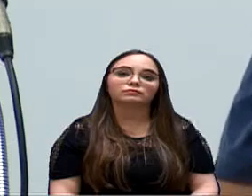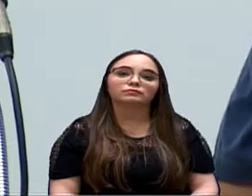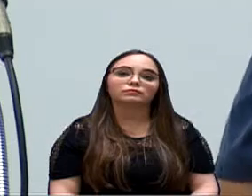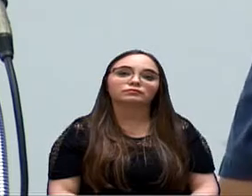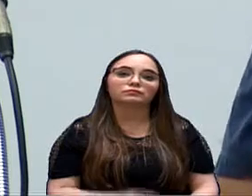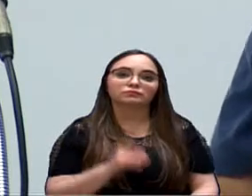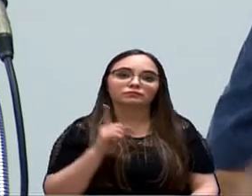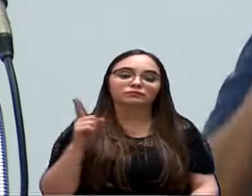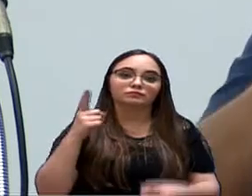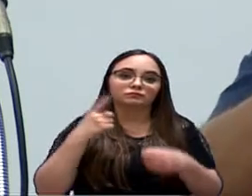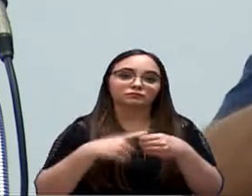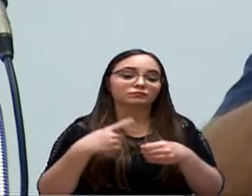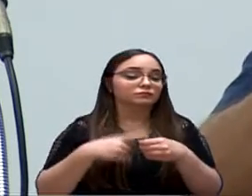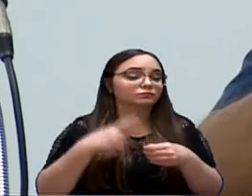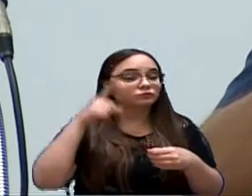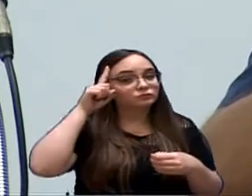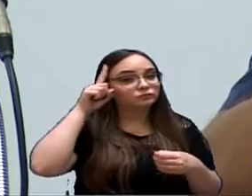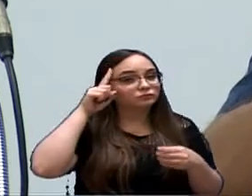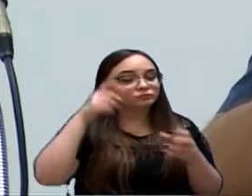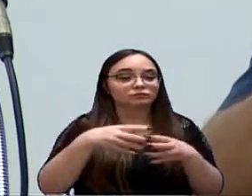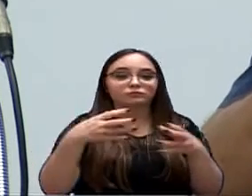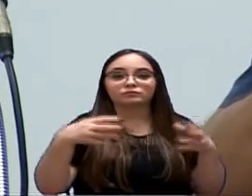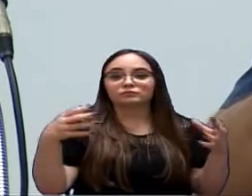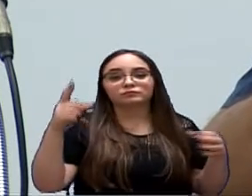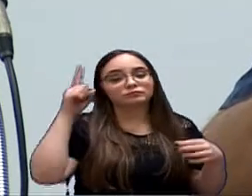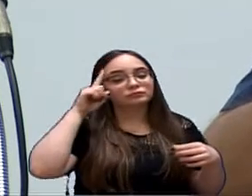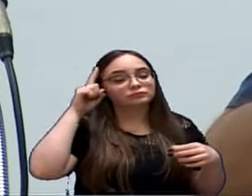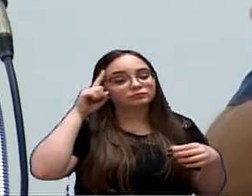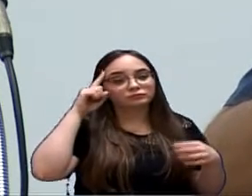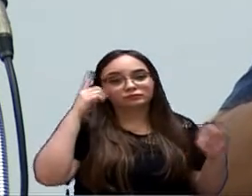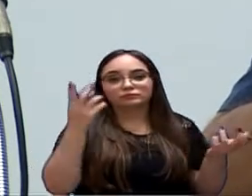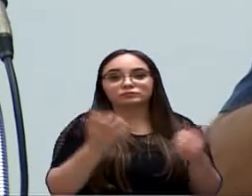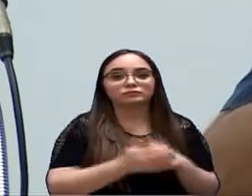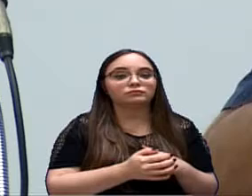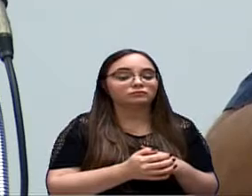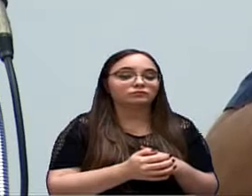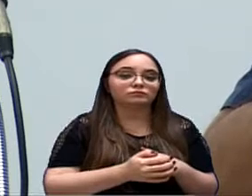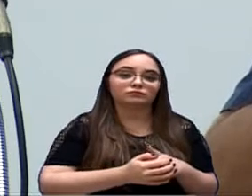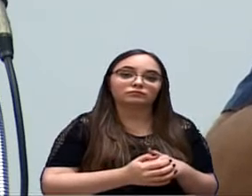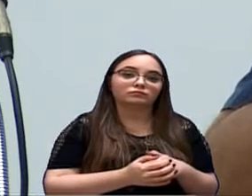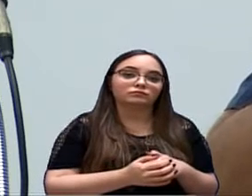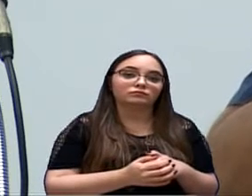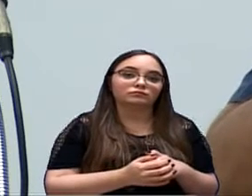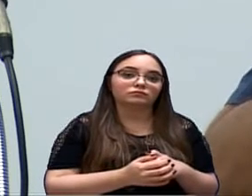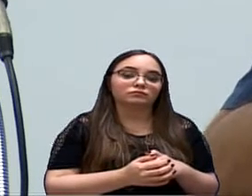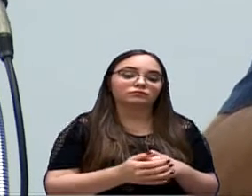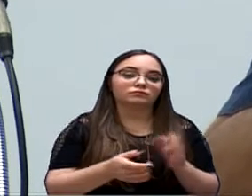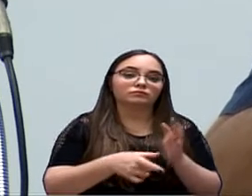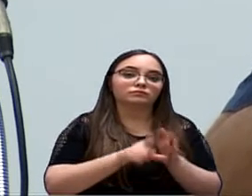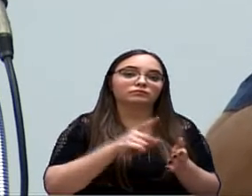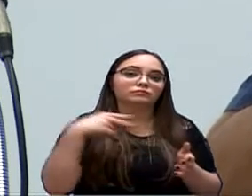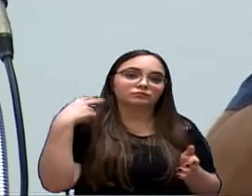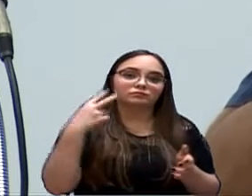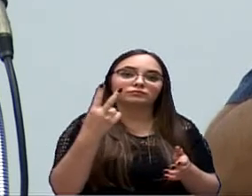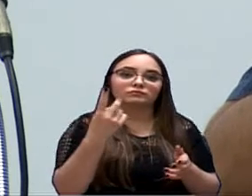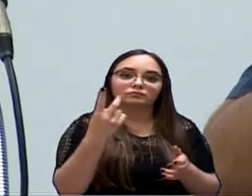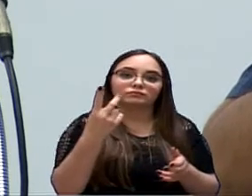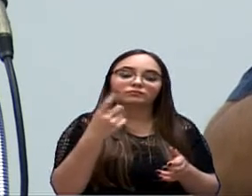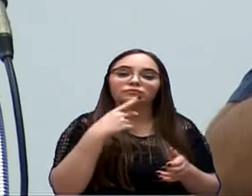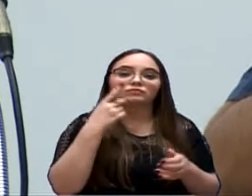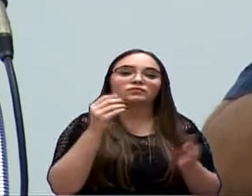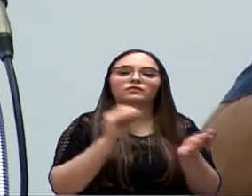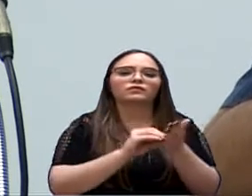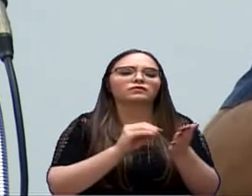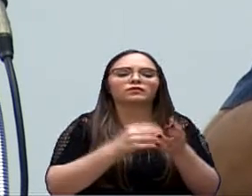A cidade cresce todo dia, senhor. A cidade cresce todo dia. Quem falou isso aqui? O vereador falou, Vinícius, que não vai